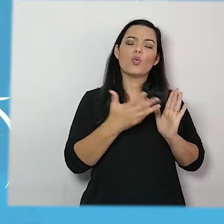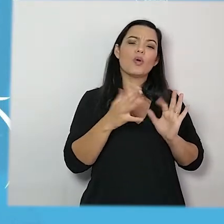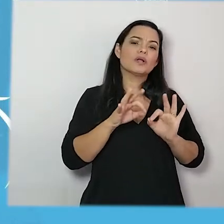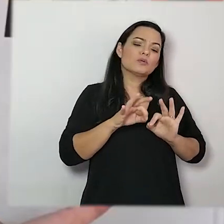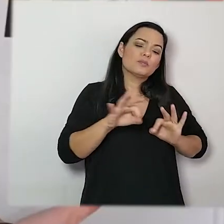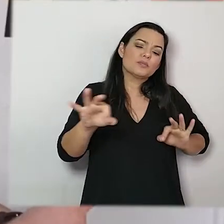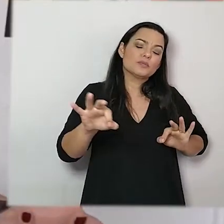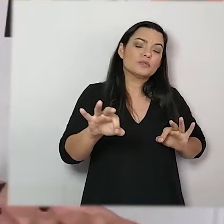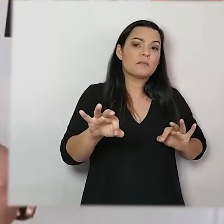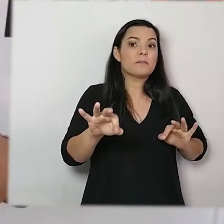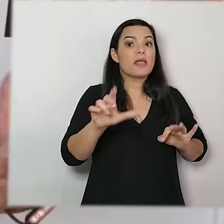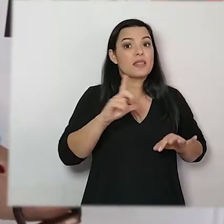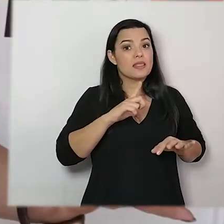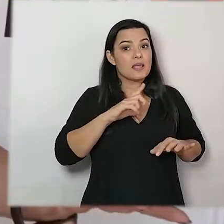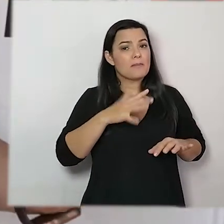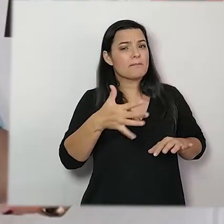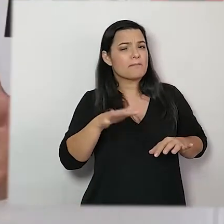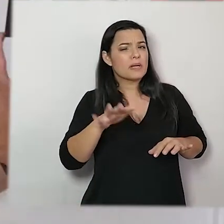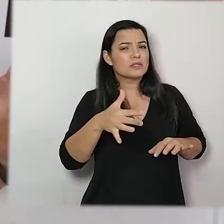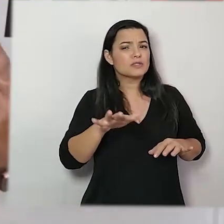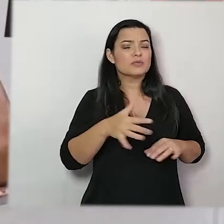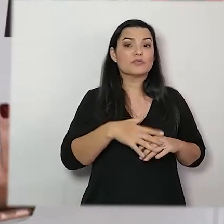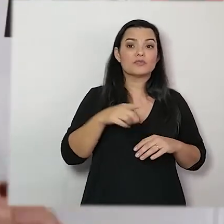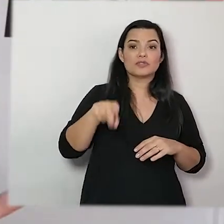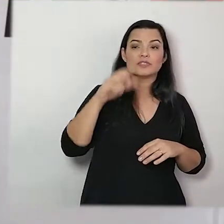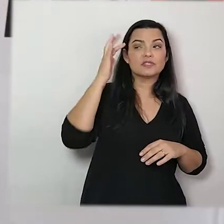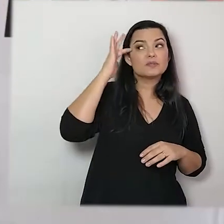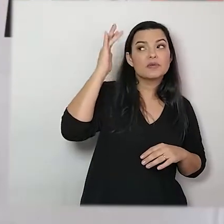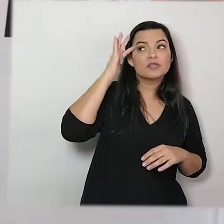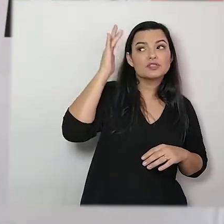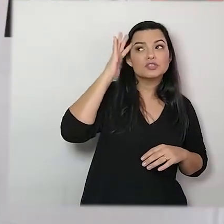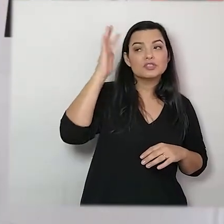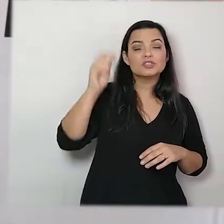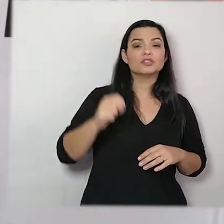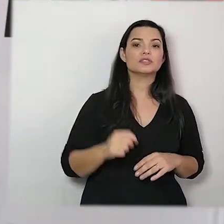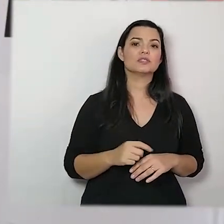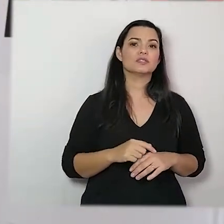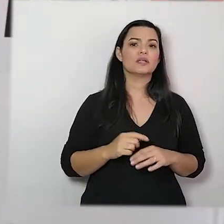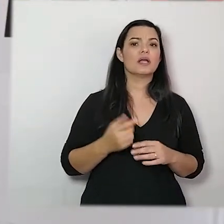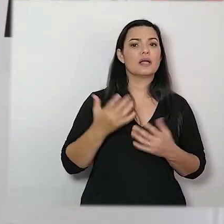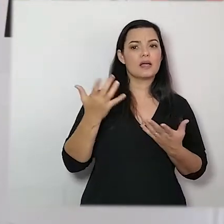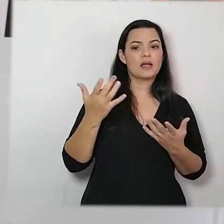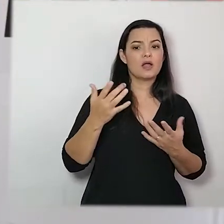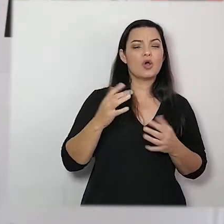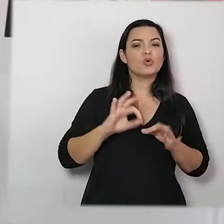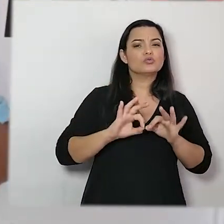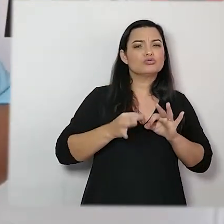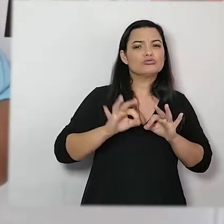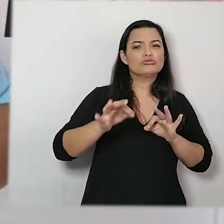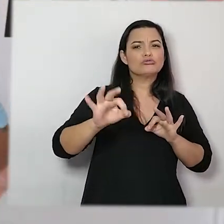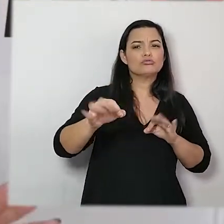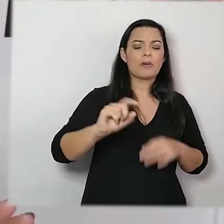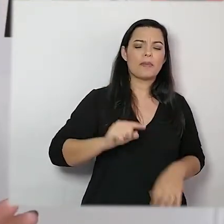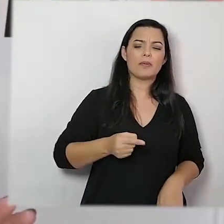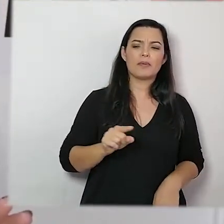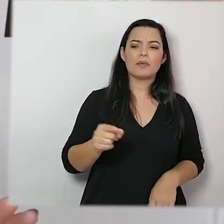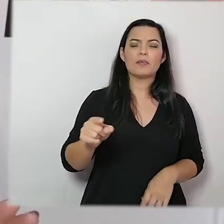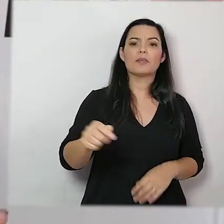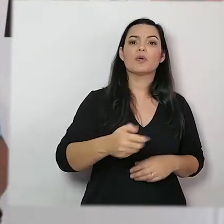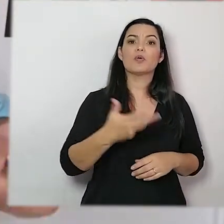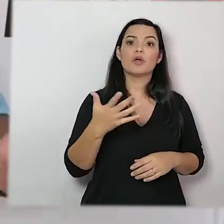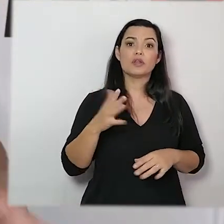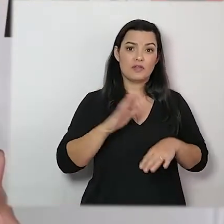tem uma estimativa, uma proposta. Você está imaginando aí todo esse deslocamento. Fez a